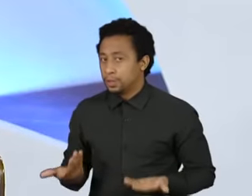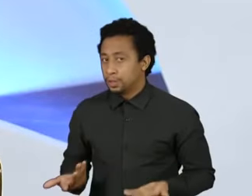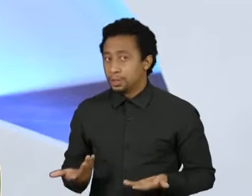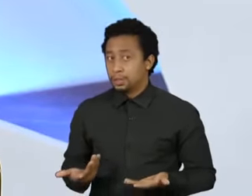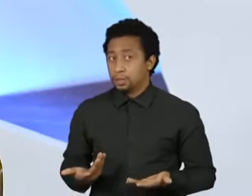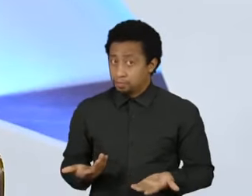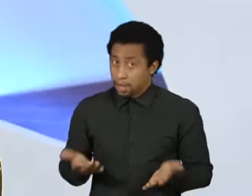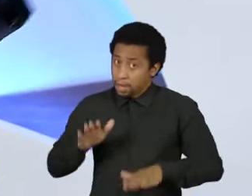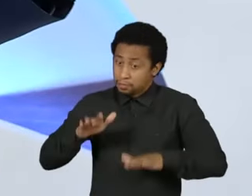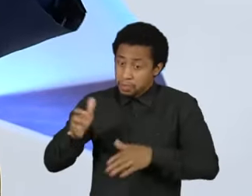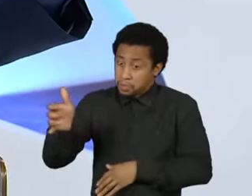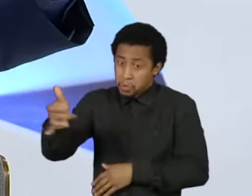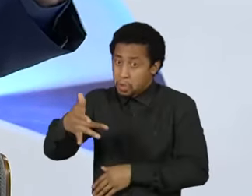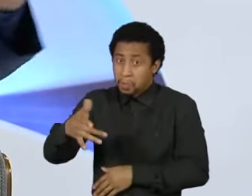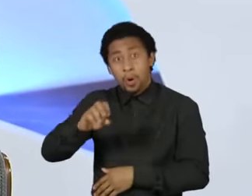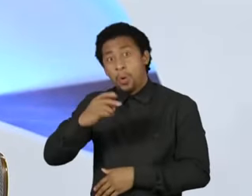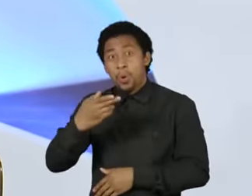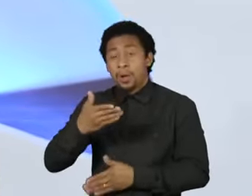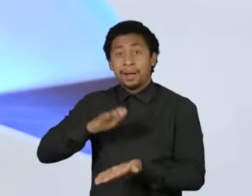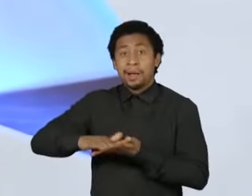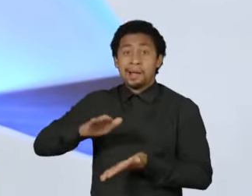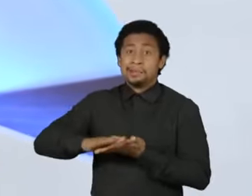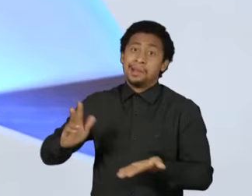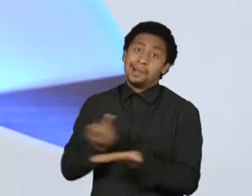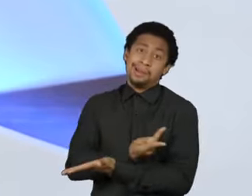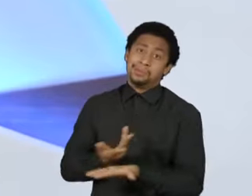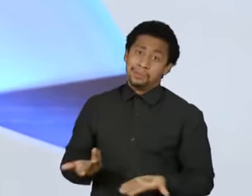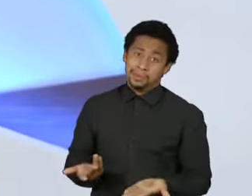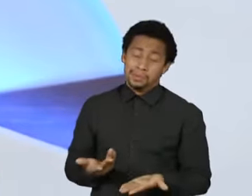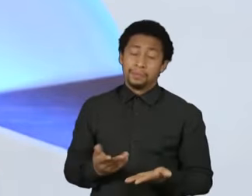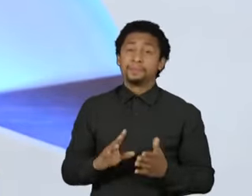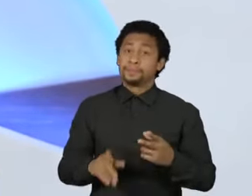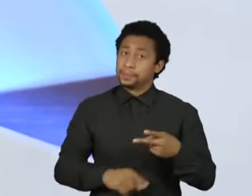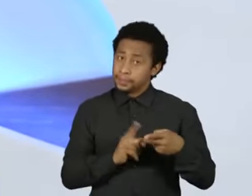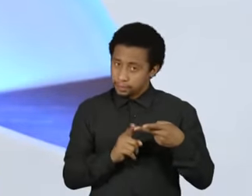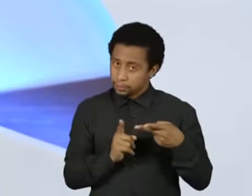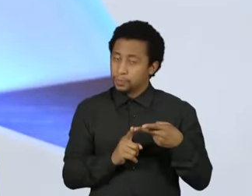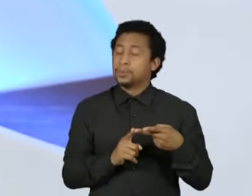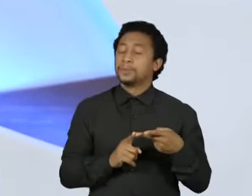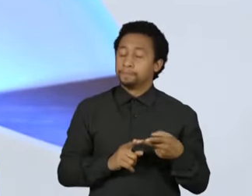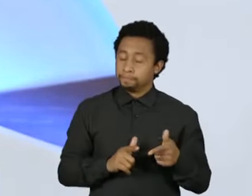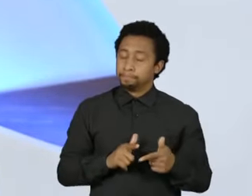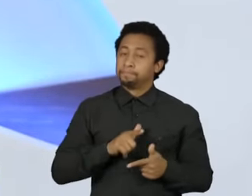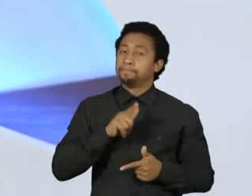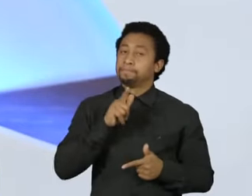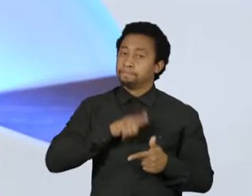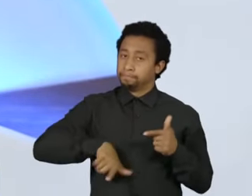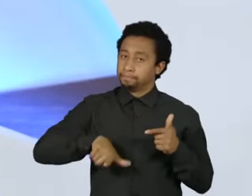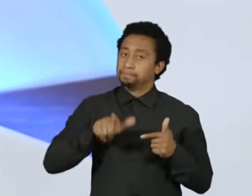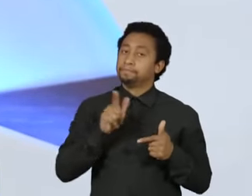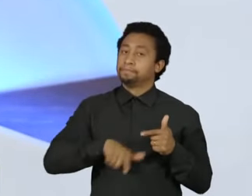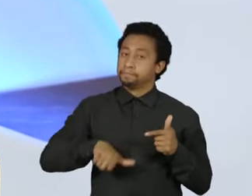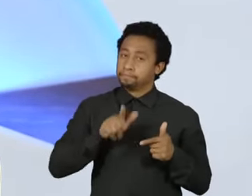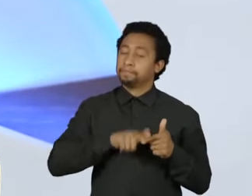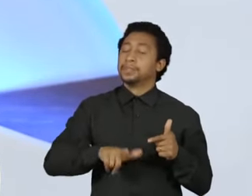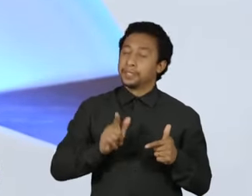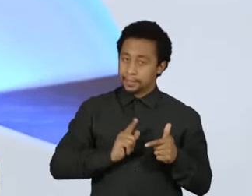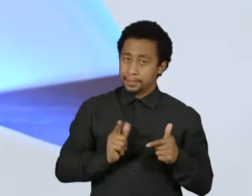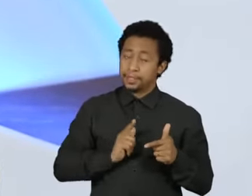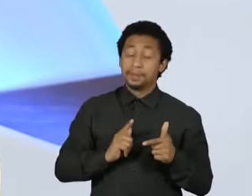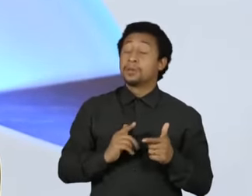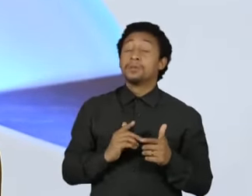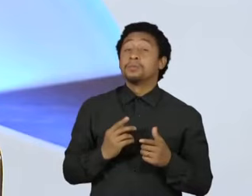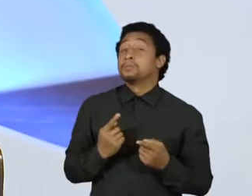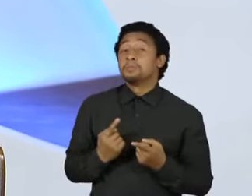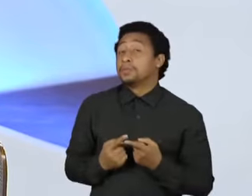essa é uma coisa. Segundo, nós estamos com um problema, mas foram decisões erradas nossas.